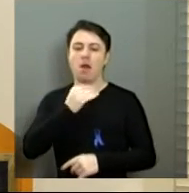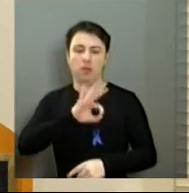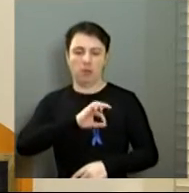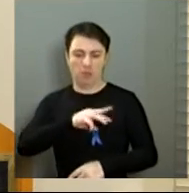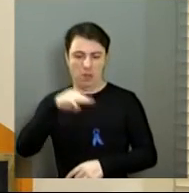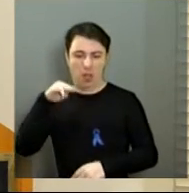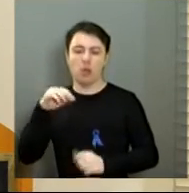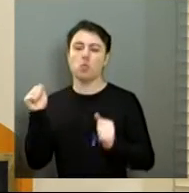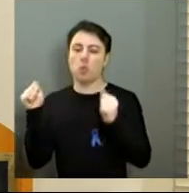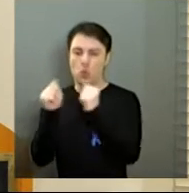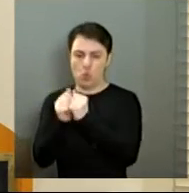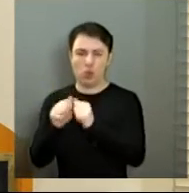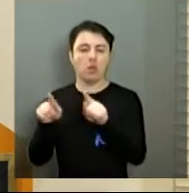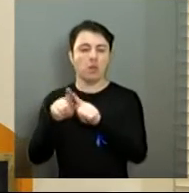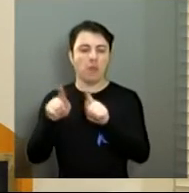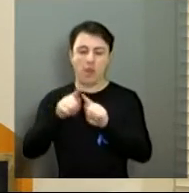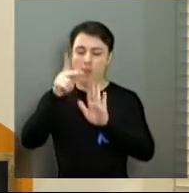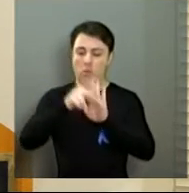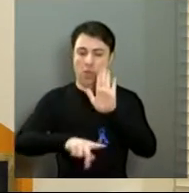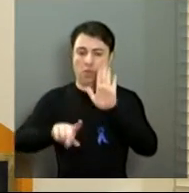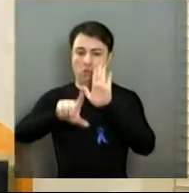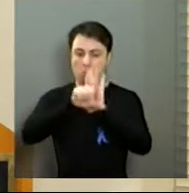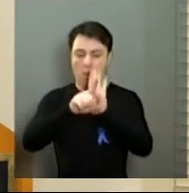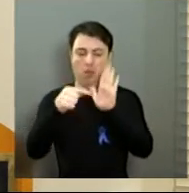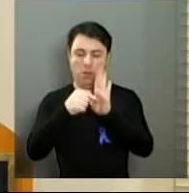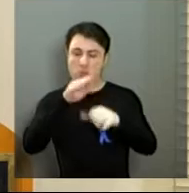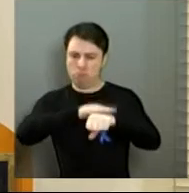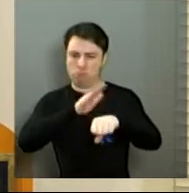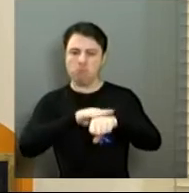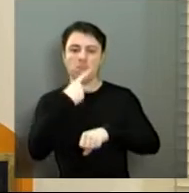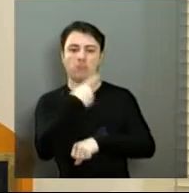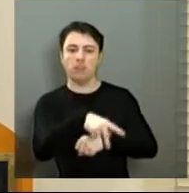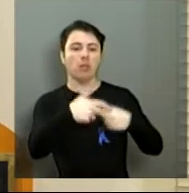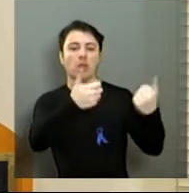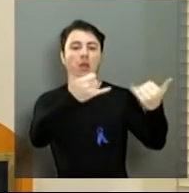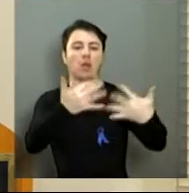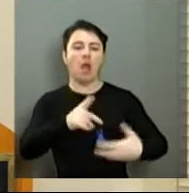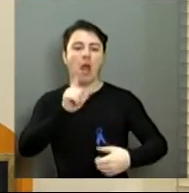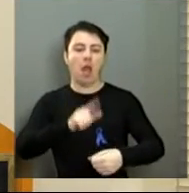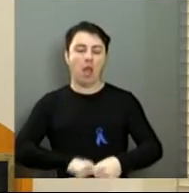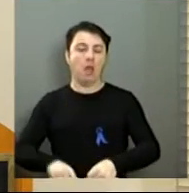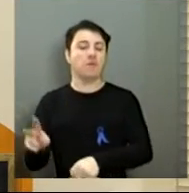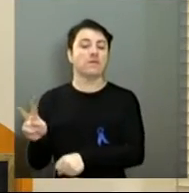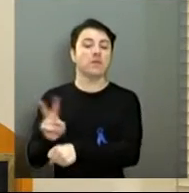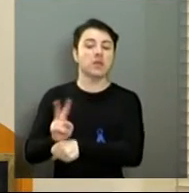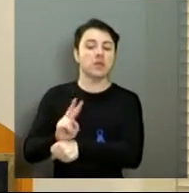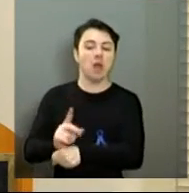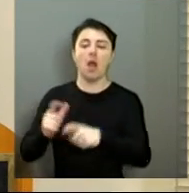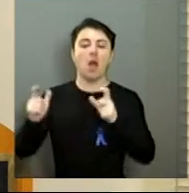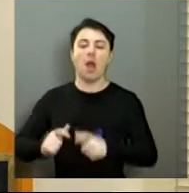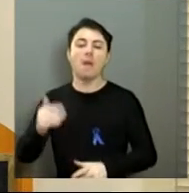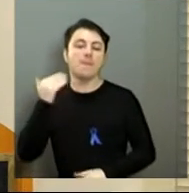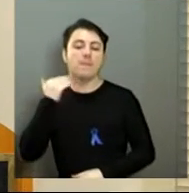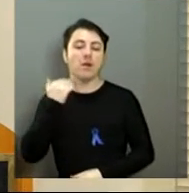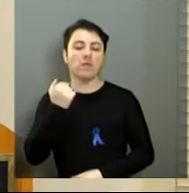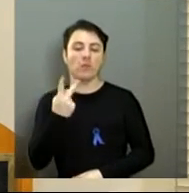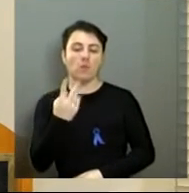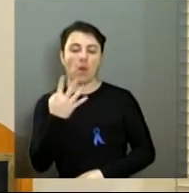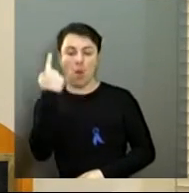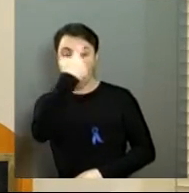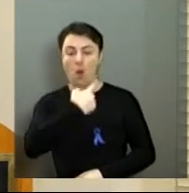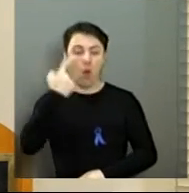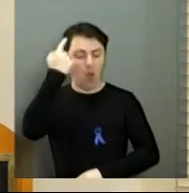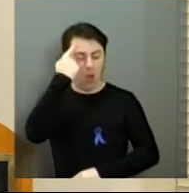Magalverre, também sancionando o projeto de lei de sua autoria, que fala sobre a vigilância 24 horas nos bancos, buscando maior